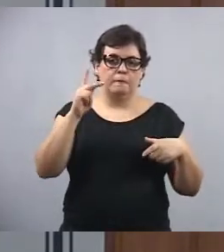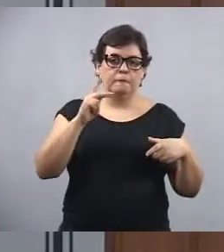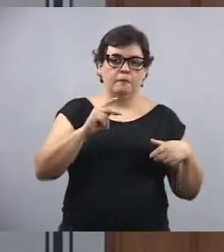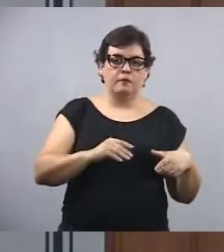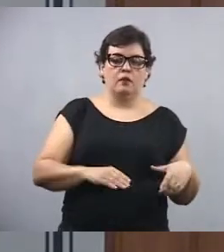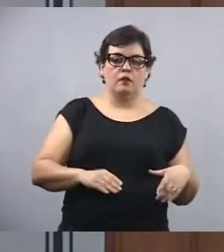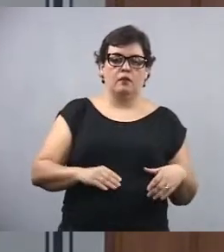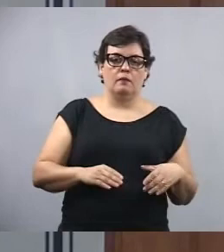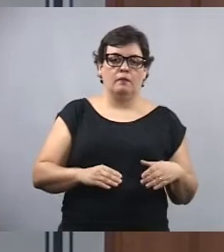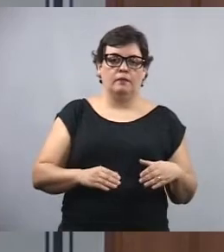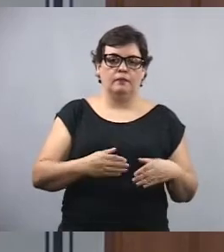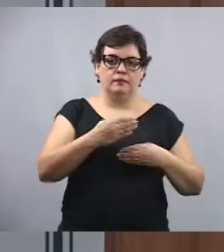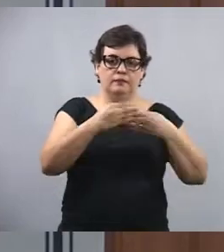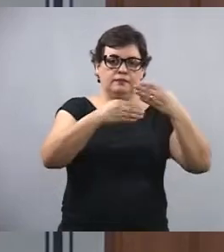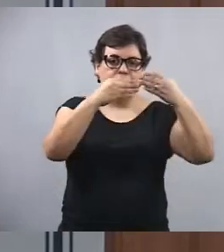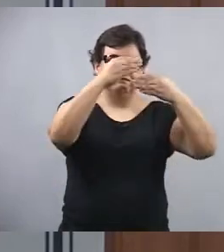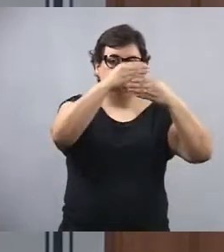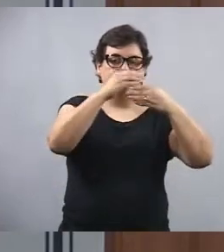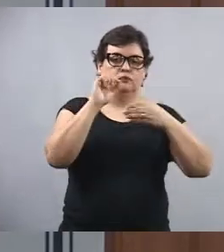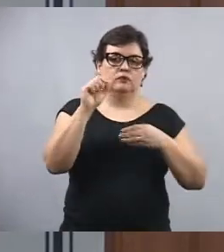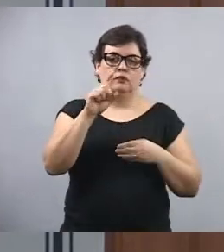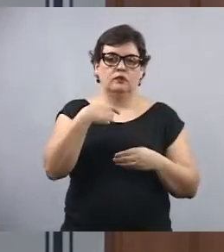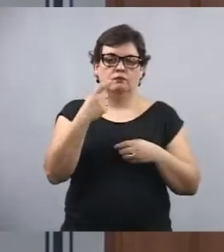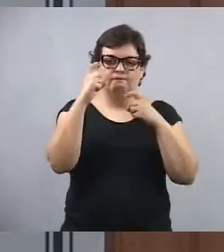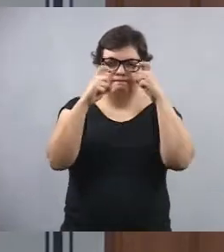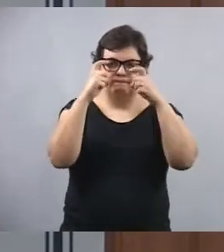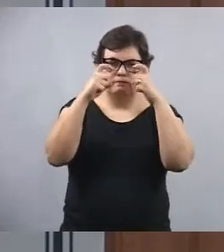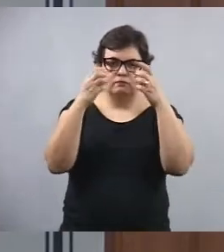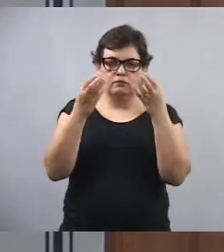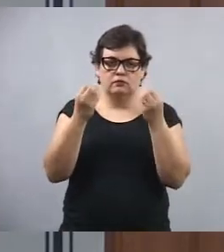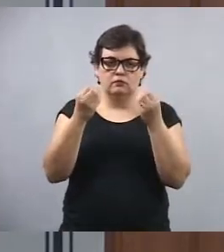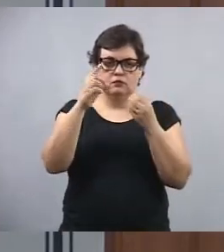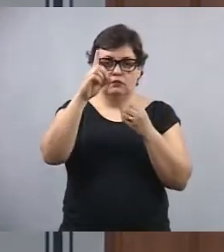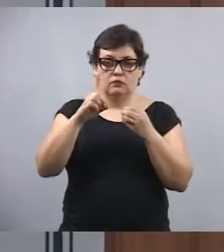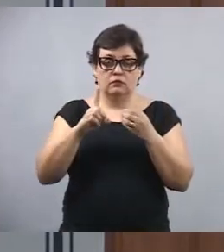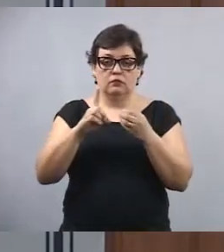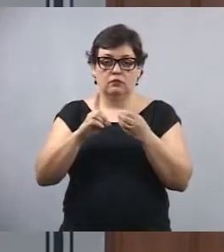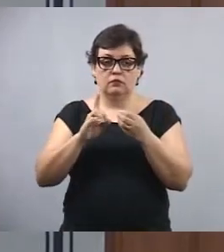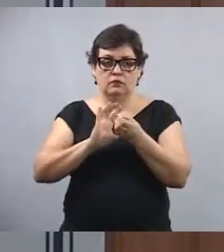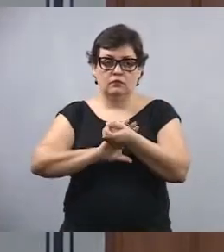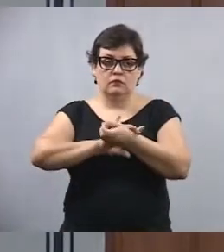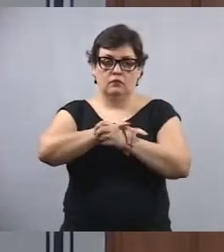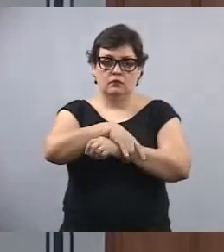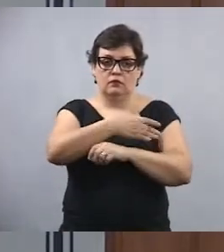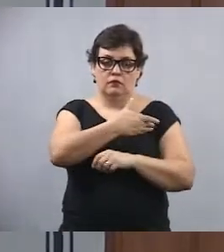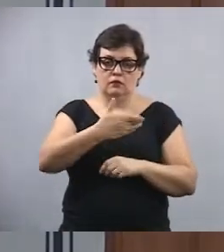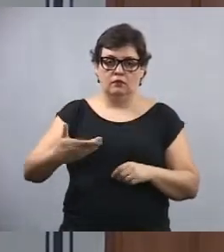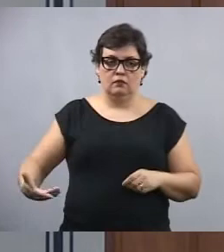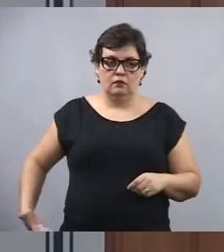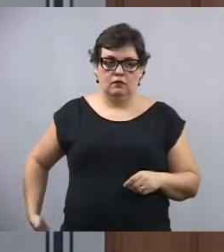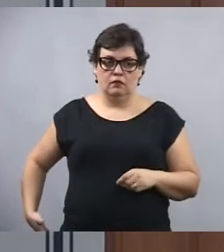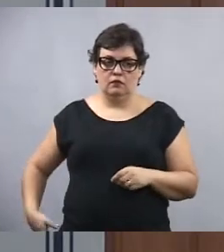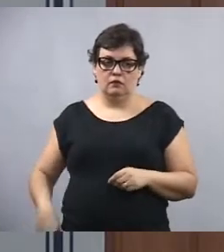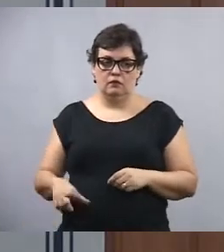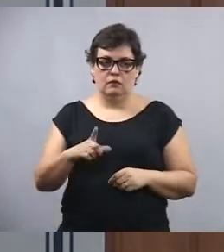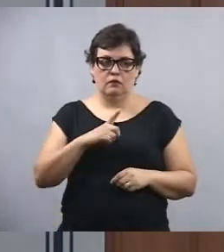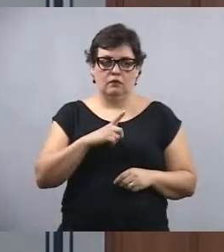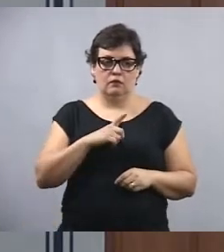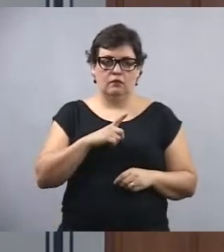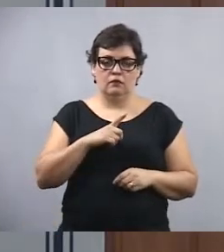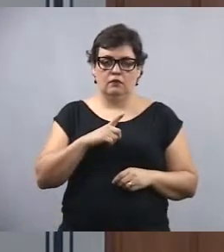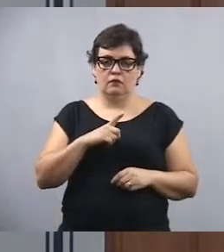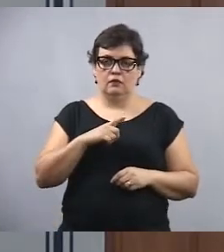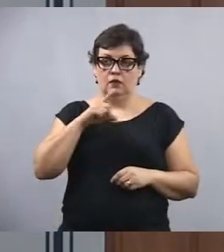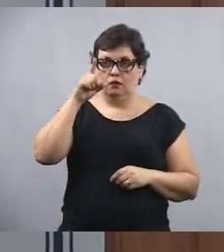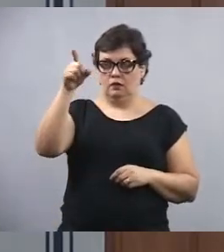e que nos preocupa muito é, no tocante, área da segurança pública. Tem tidos ali naquela região da